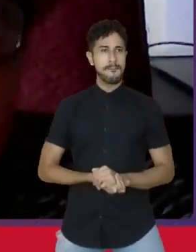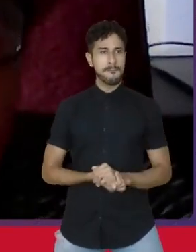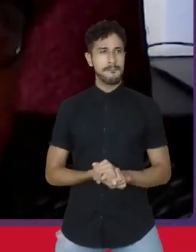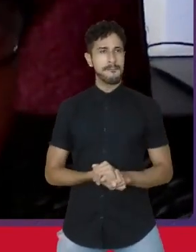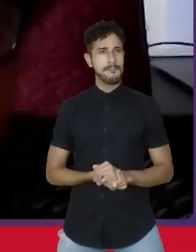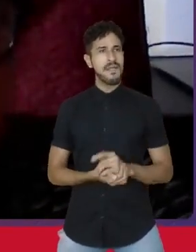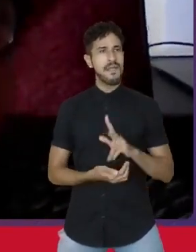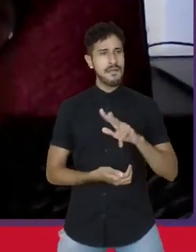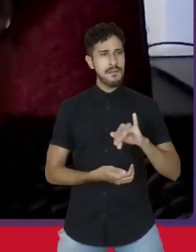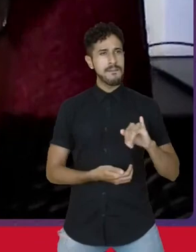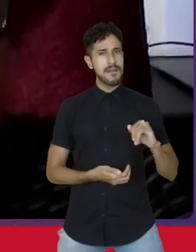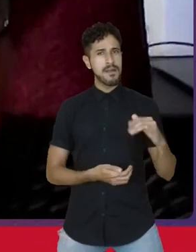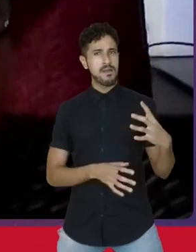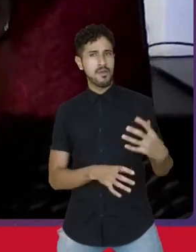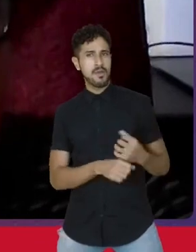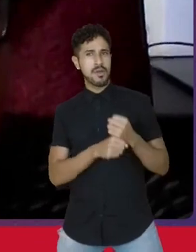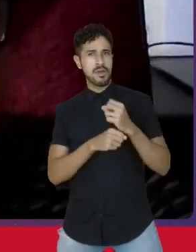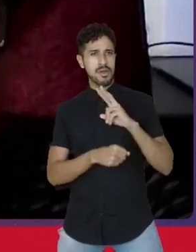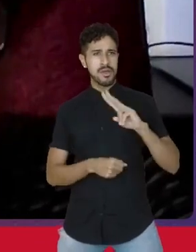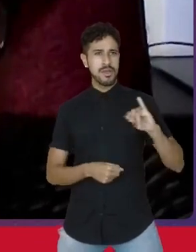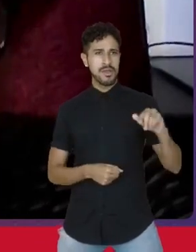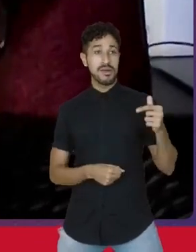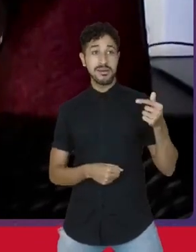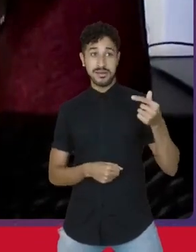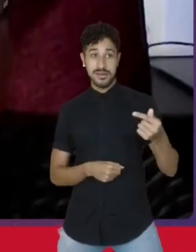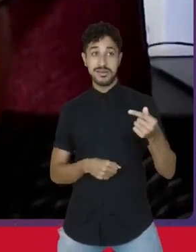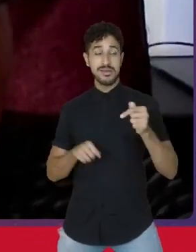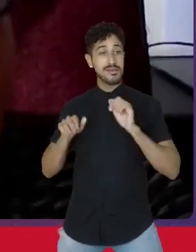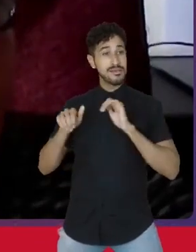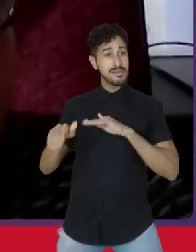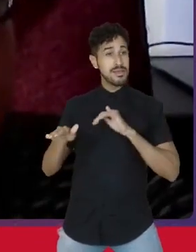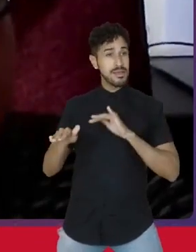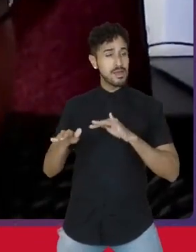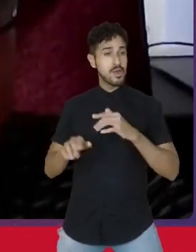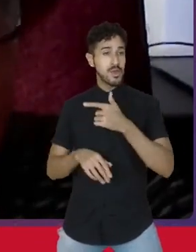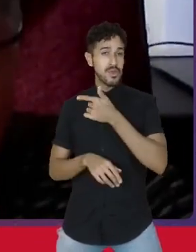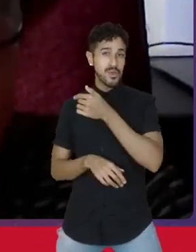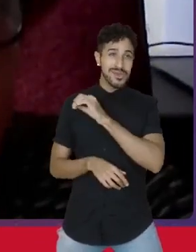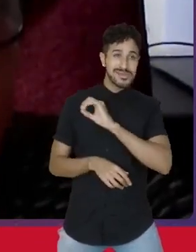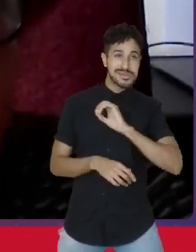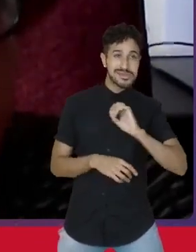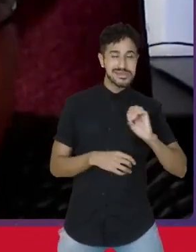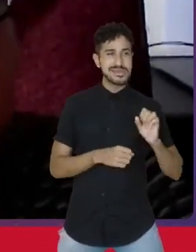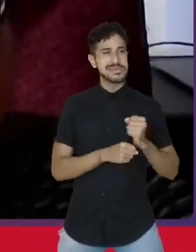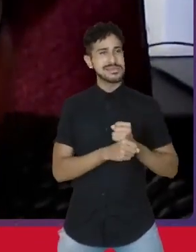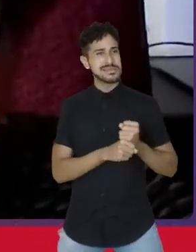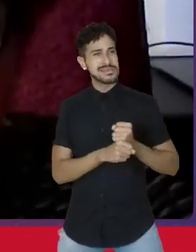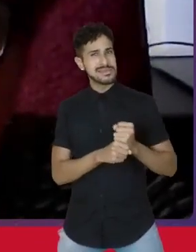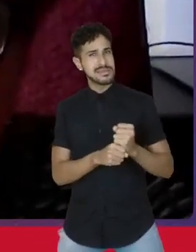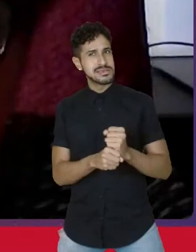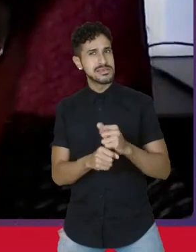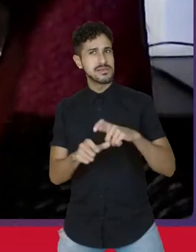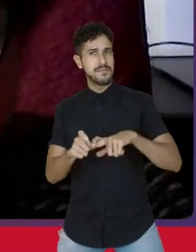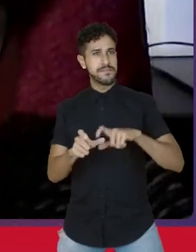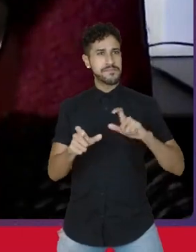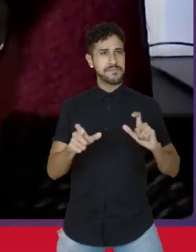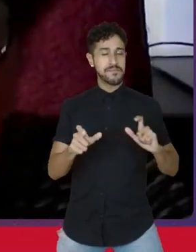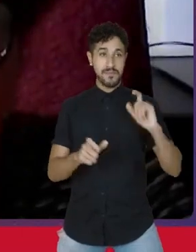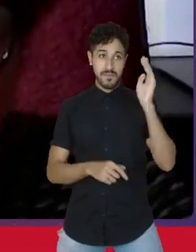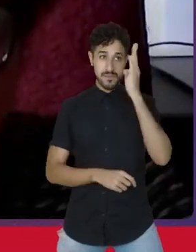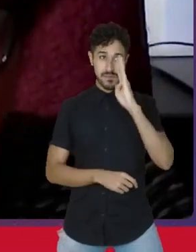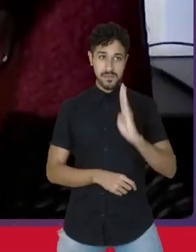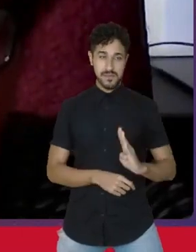completará no dia 7 de setembro, 200 anos de independência